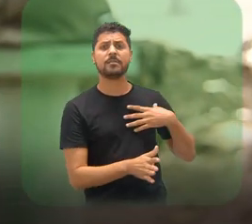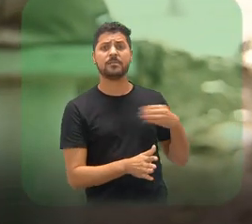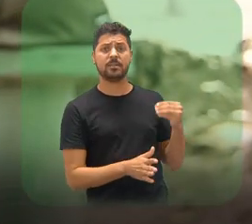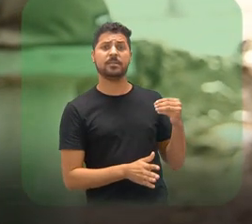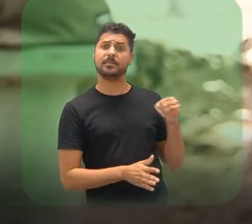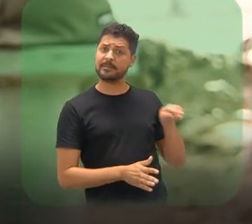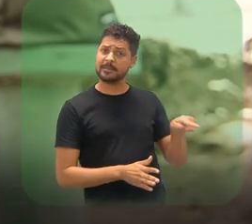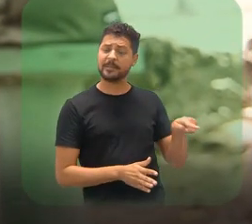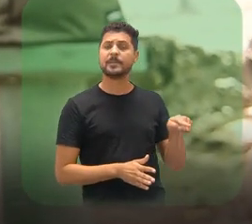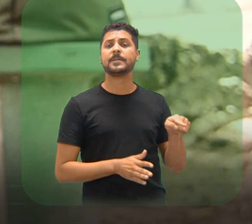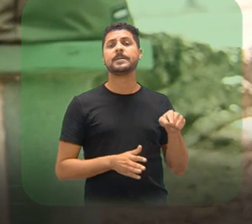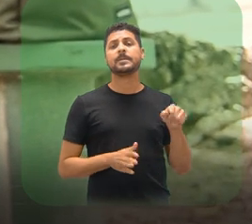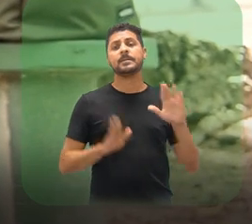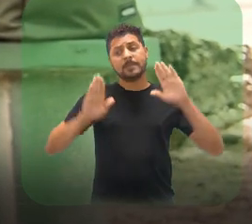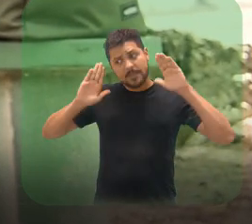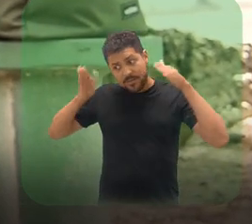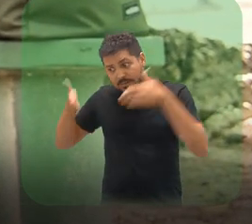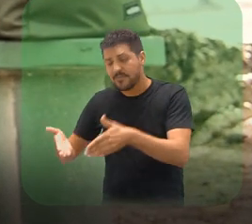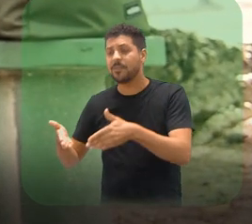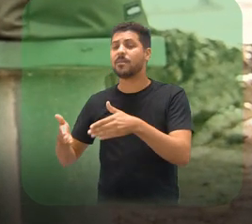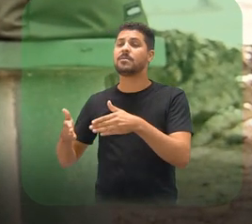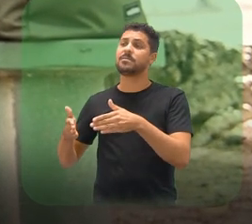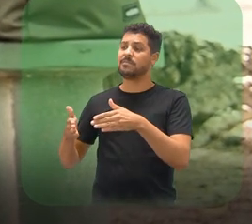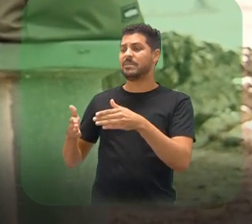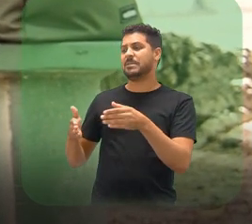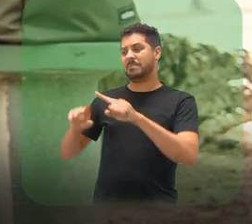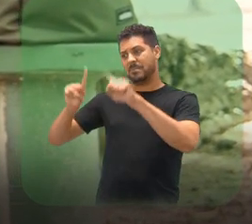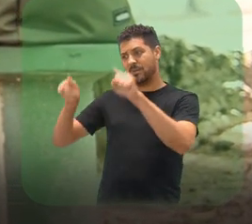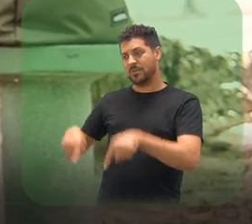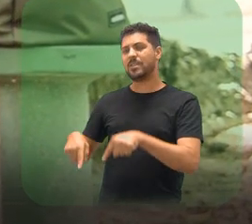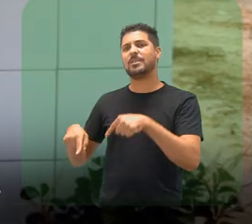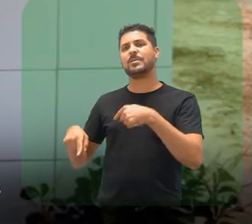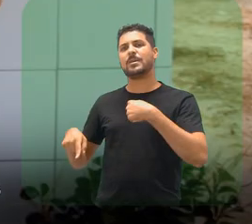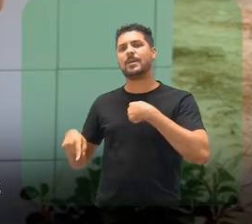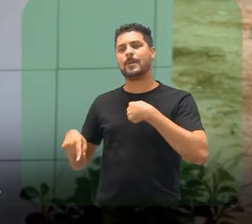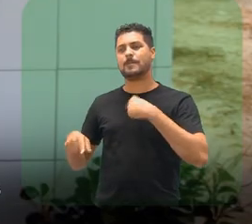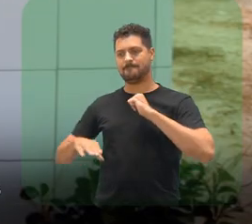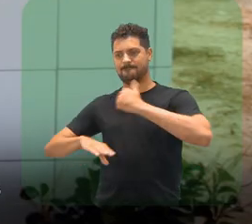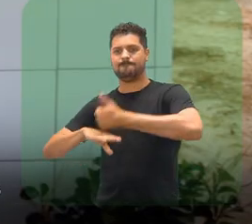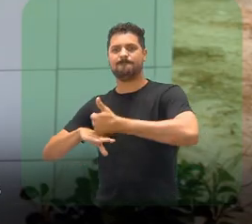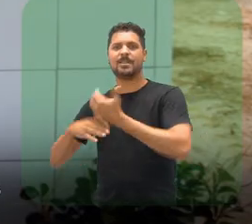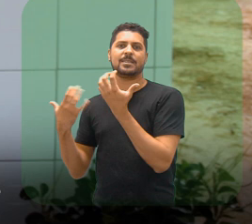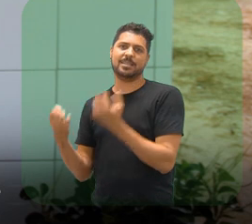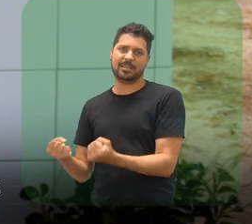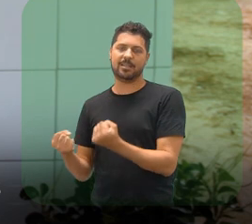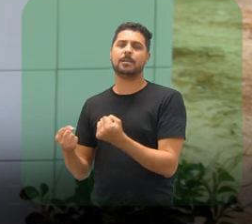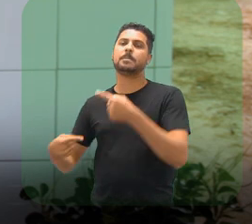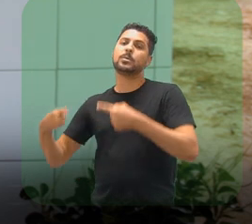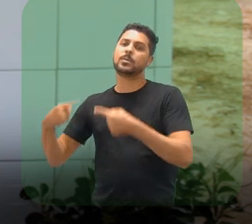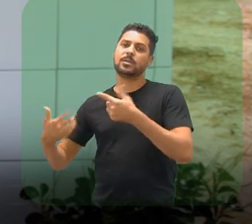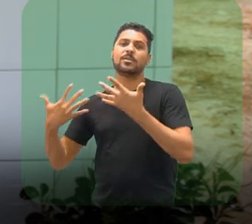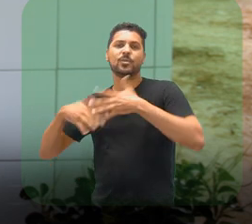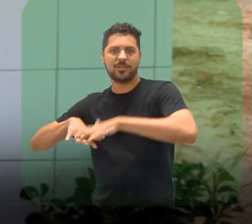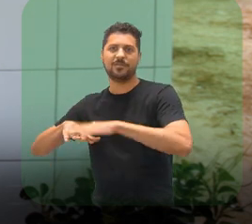para me dedicar a esse projeto que eu estava assumindo da coordenação de políticas inclusivas.